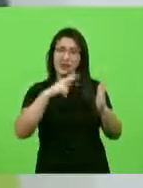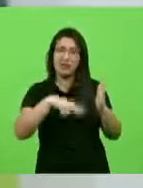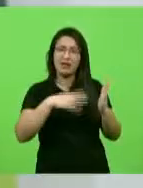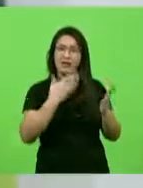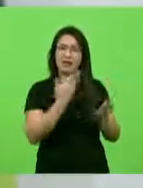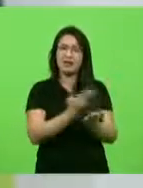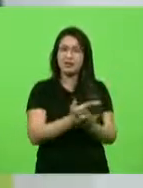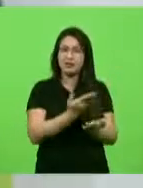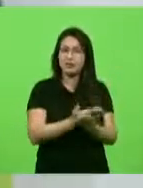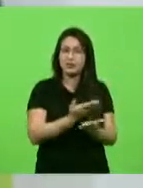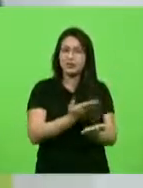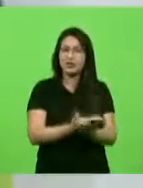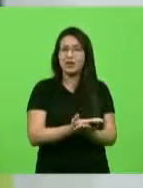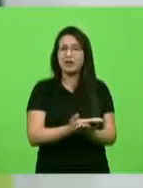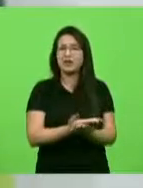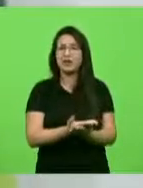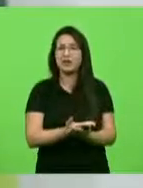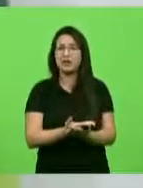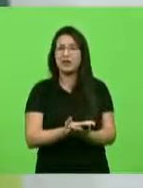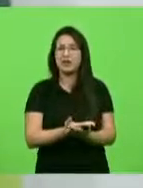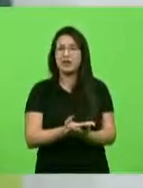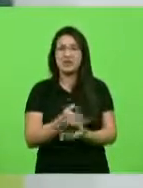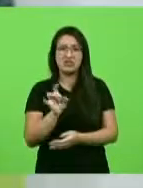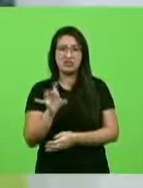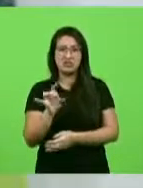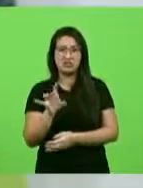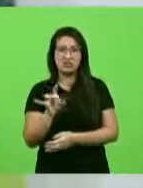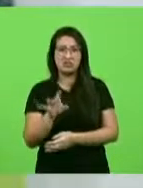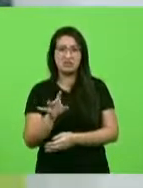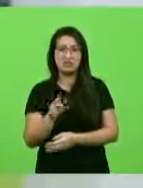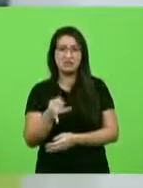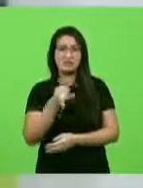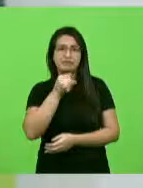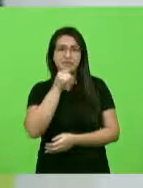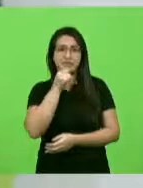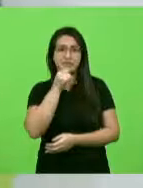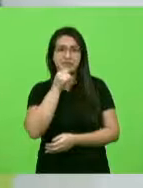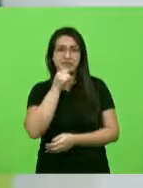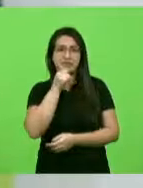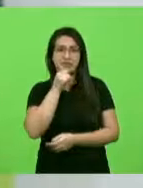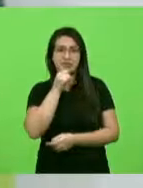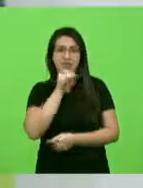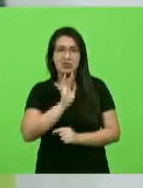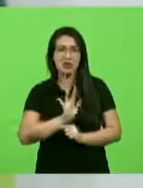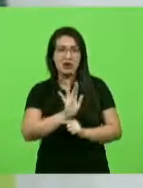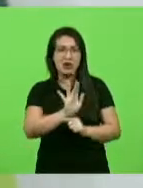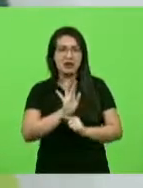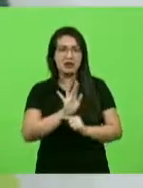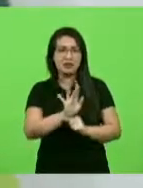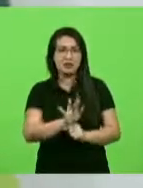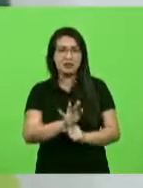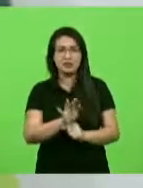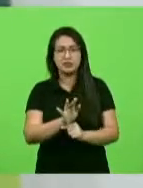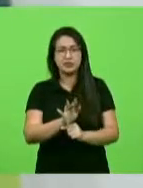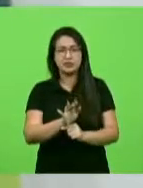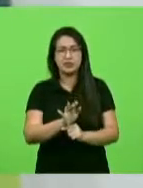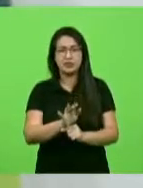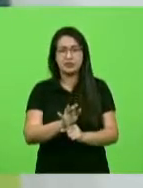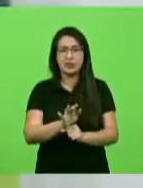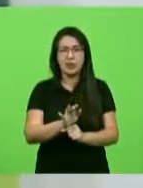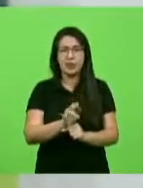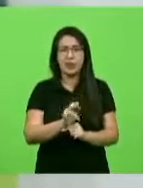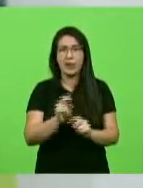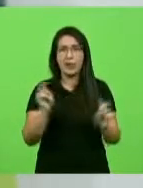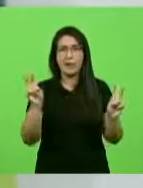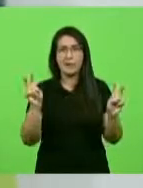e não ser apenas balizado pela assistência, por um staff que é